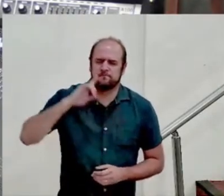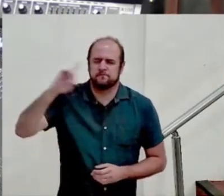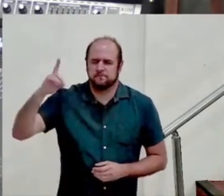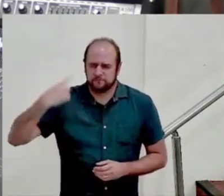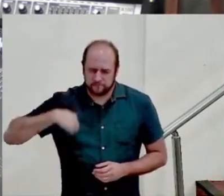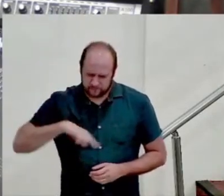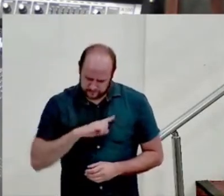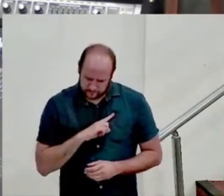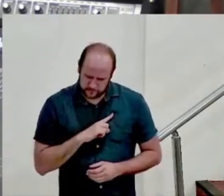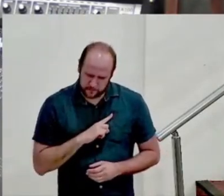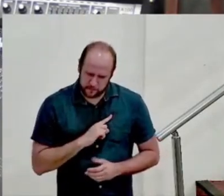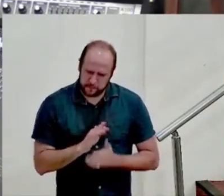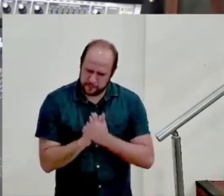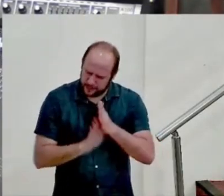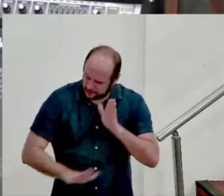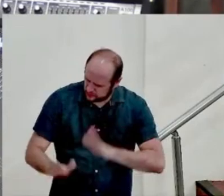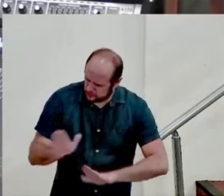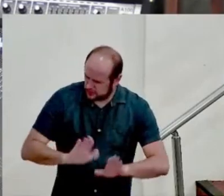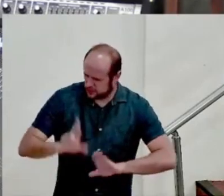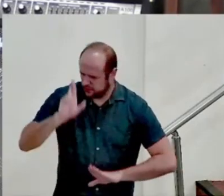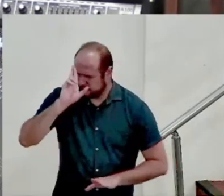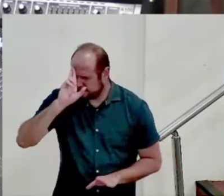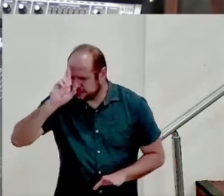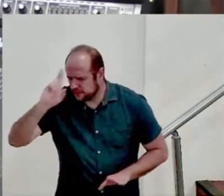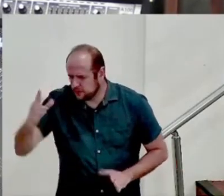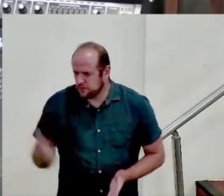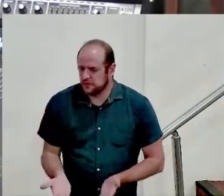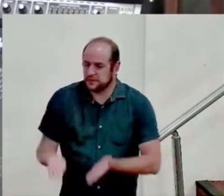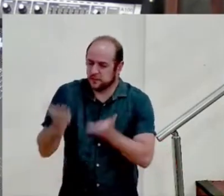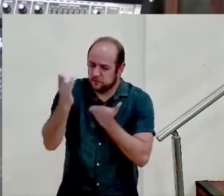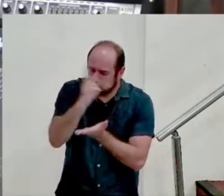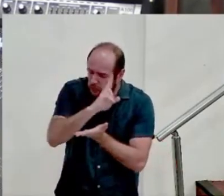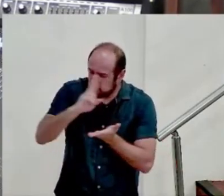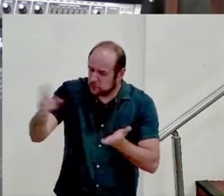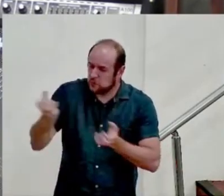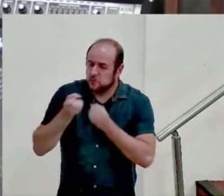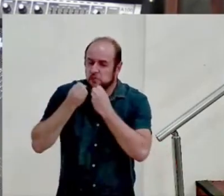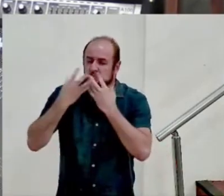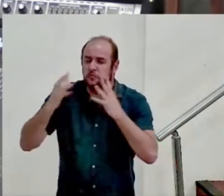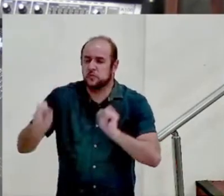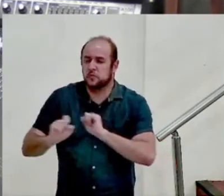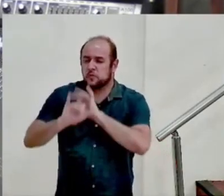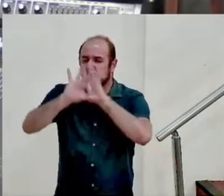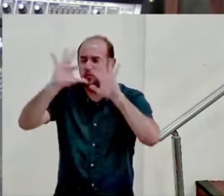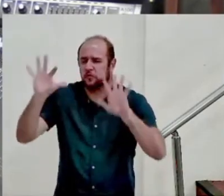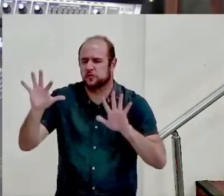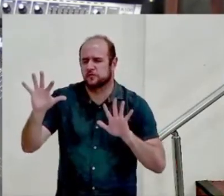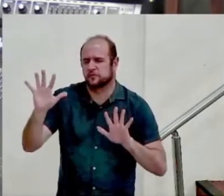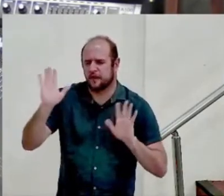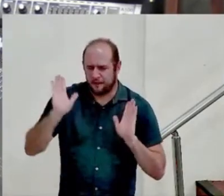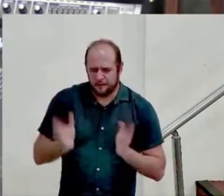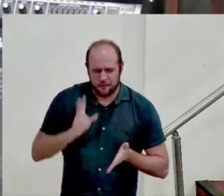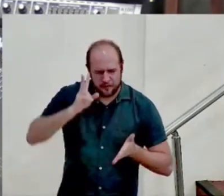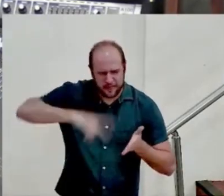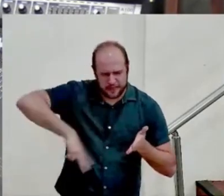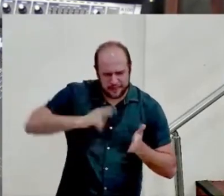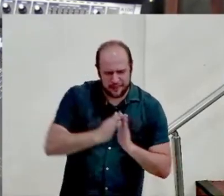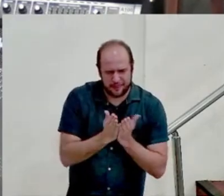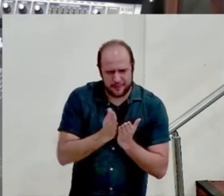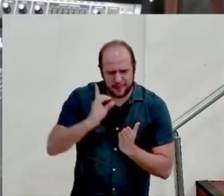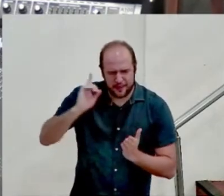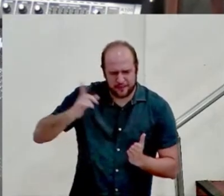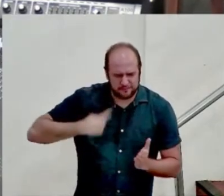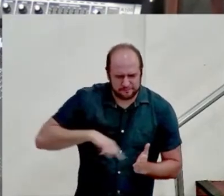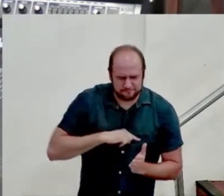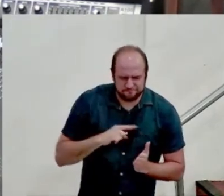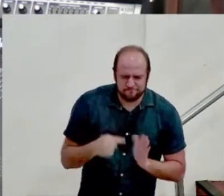Senhor, exaltando o seu bendito e glorioso nome. E agora, Senhor, nós lemos a tua palavra e queremos expor a tua palavra.